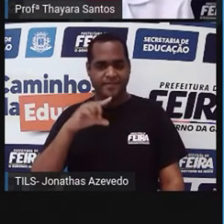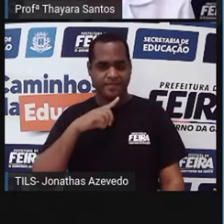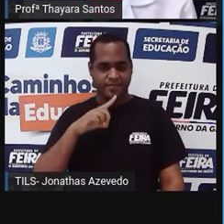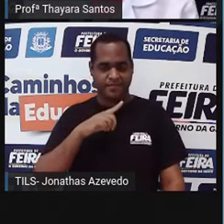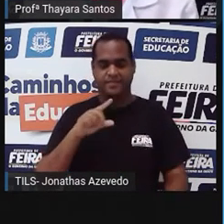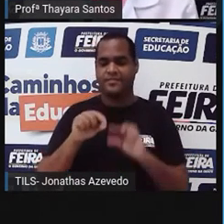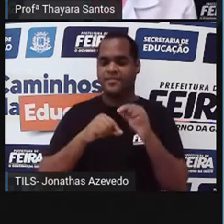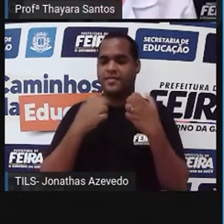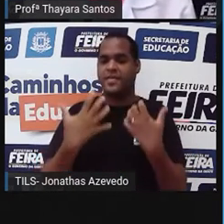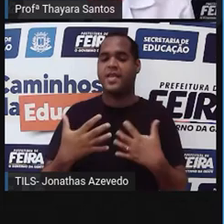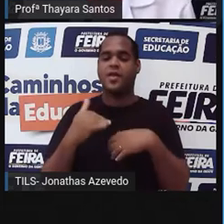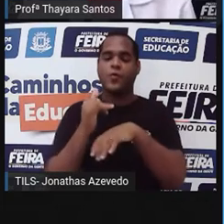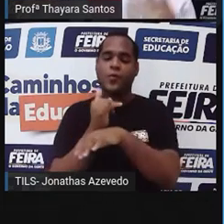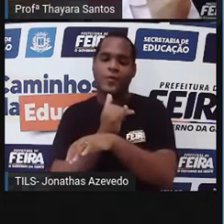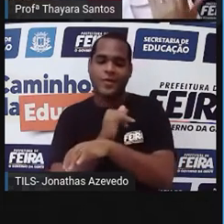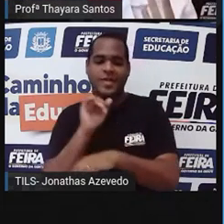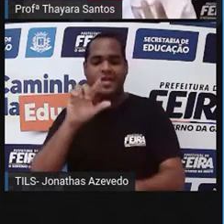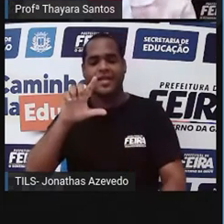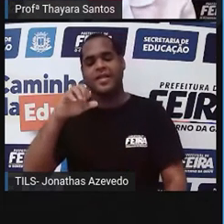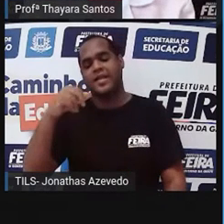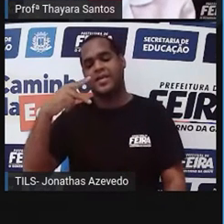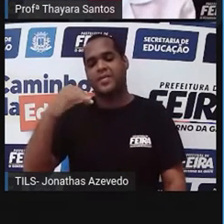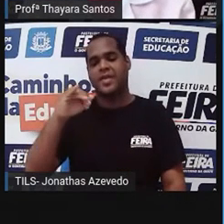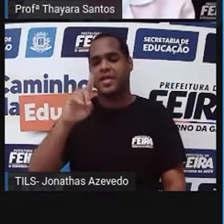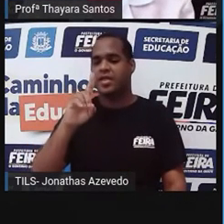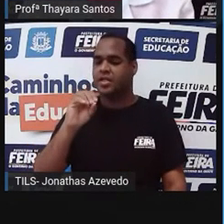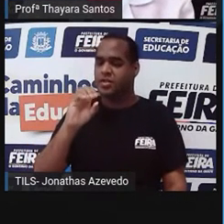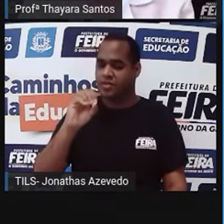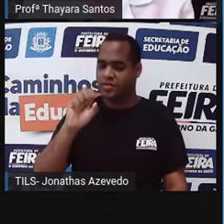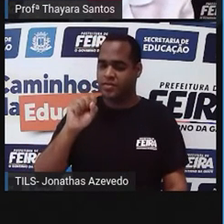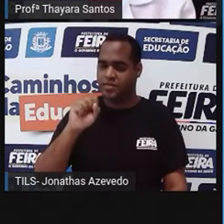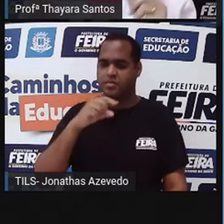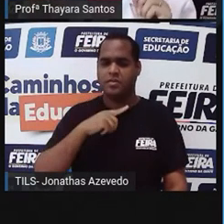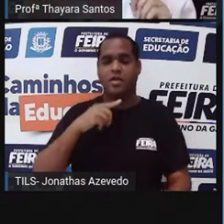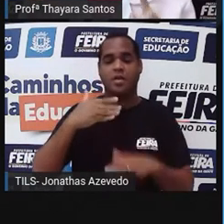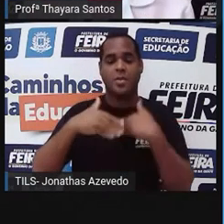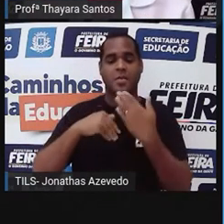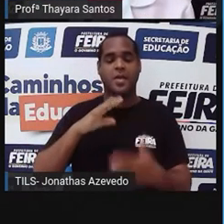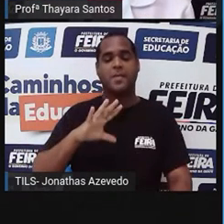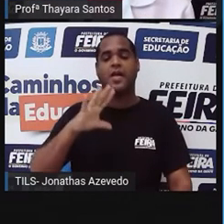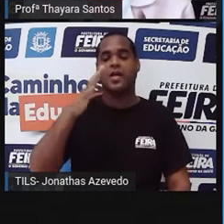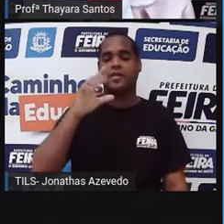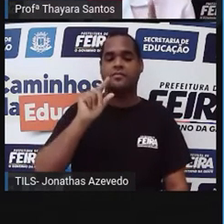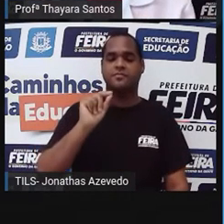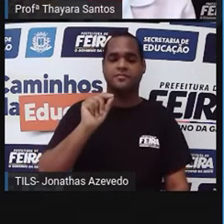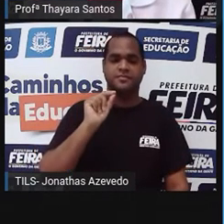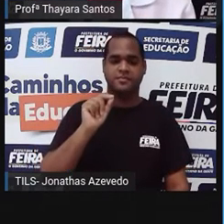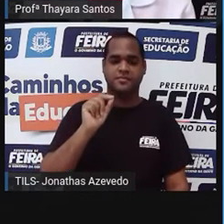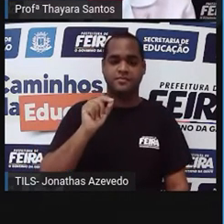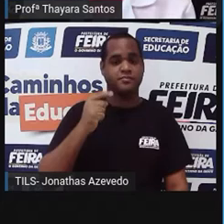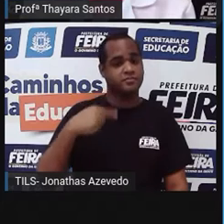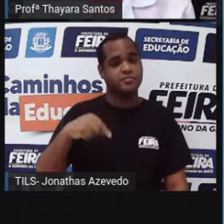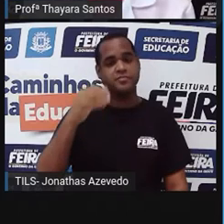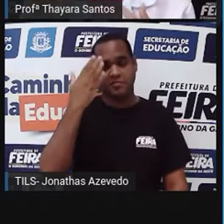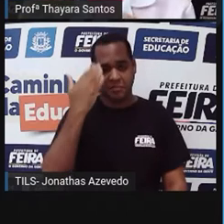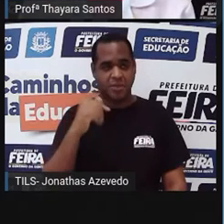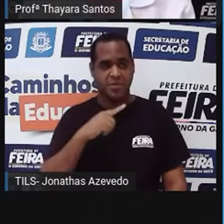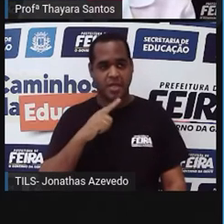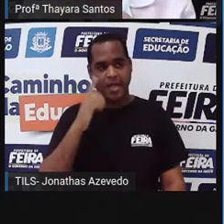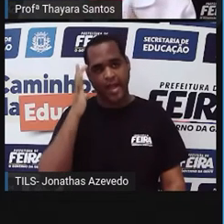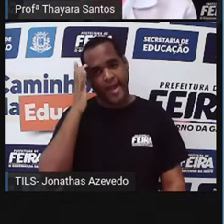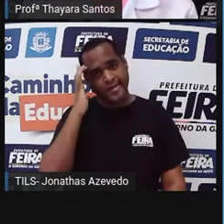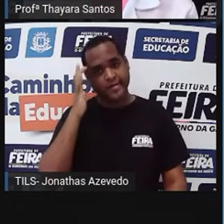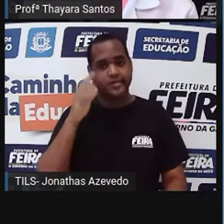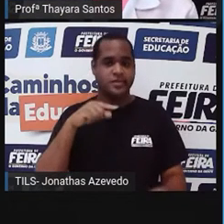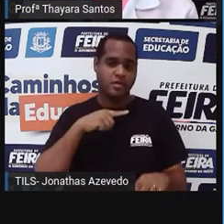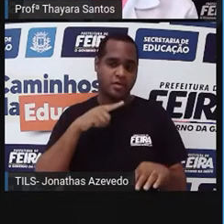digestão das gorduras. Como assim? O que é que vai acontecer? Lá, a gente acha muitas vezes que